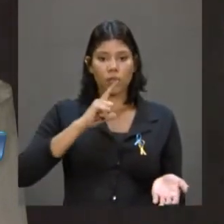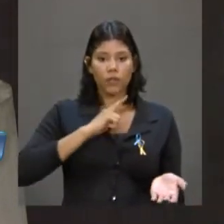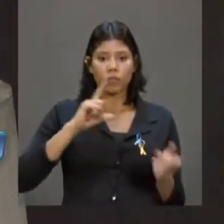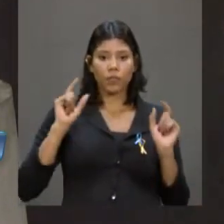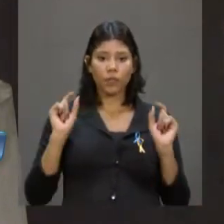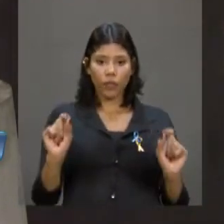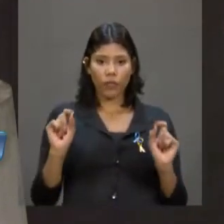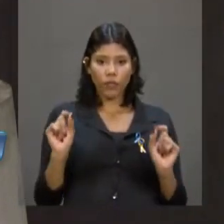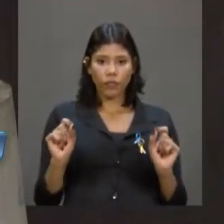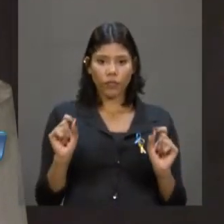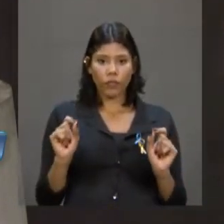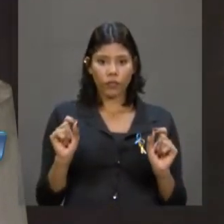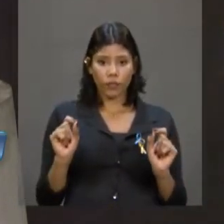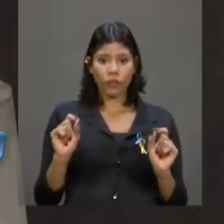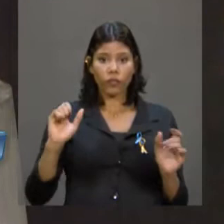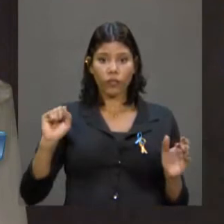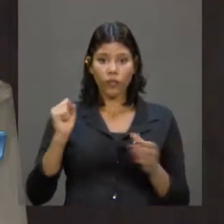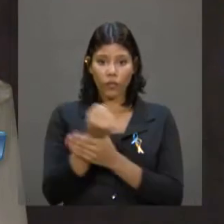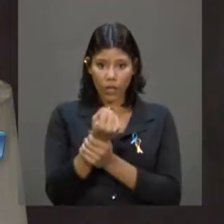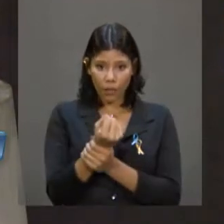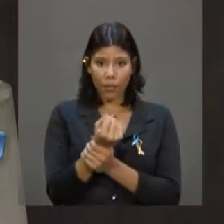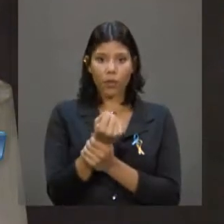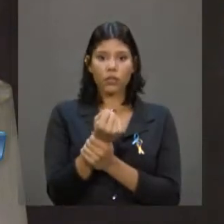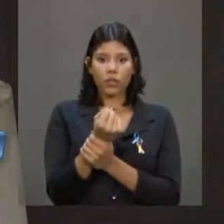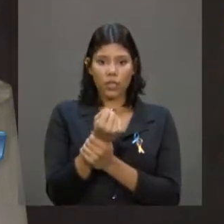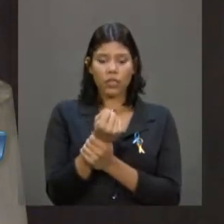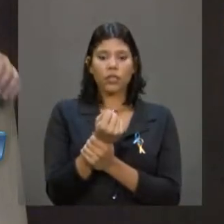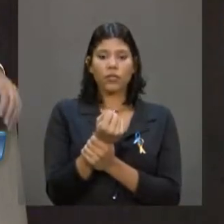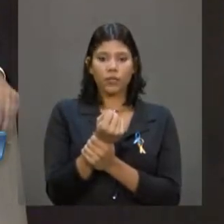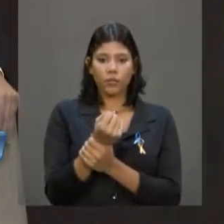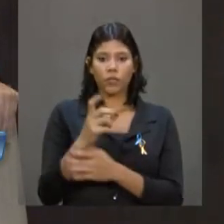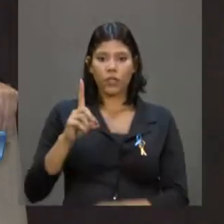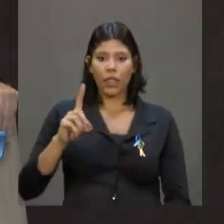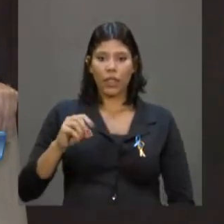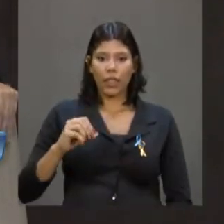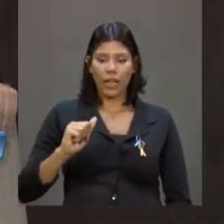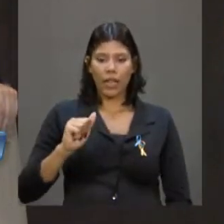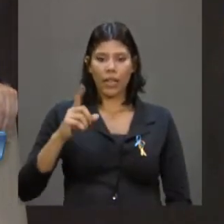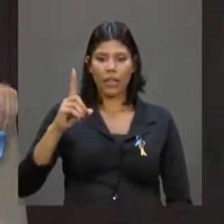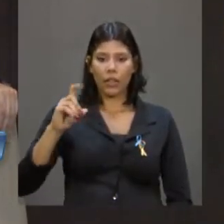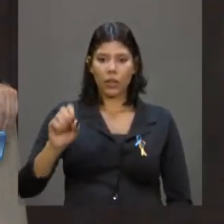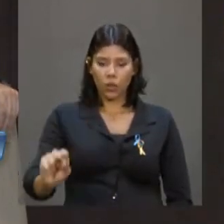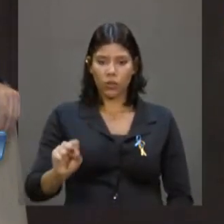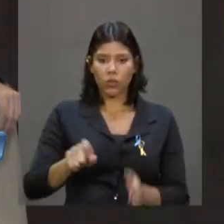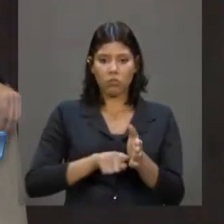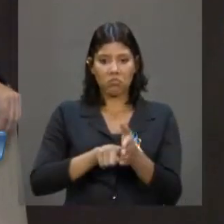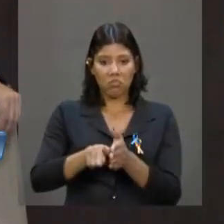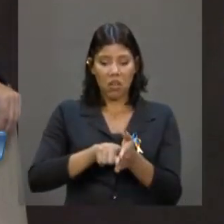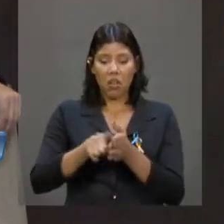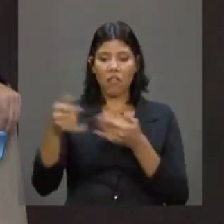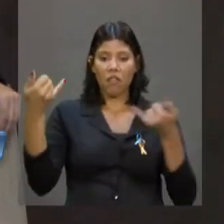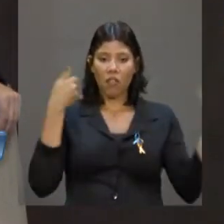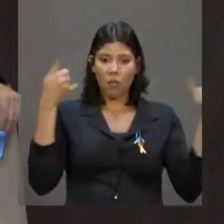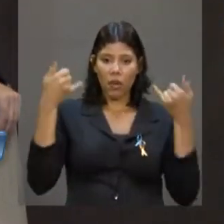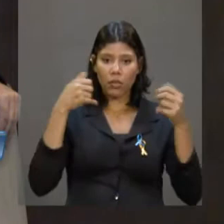proteção dos dados sob o